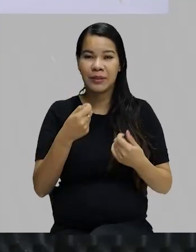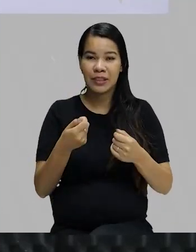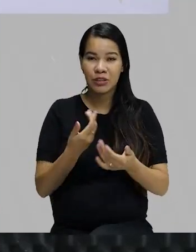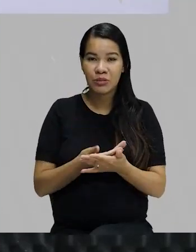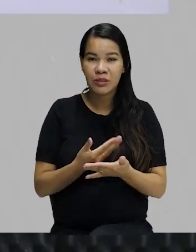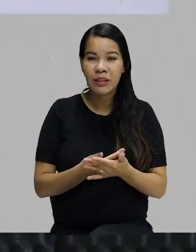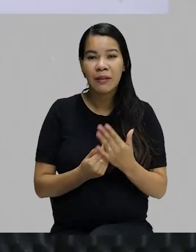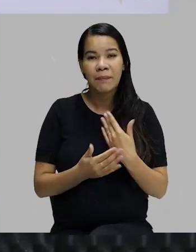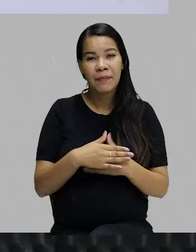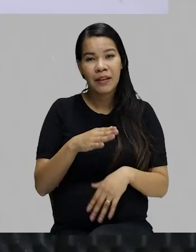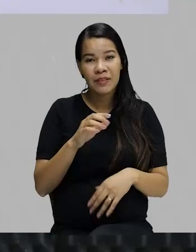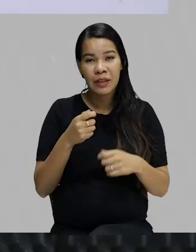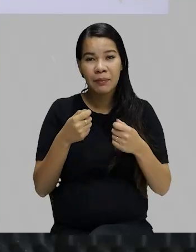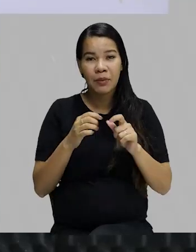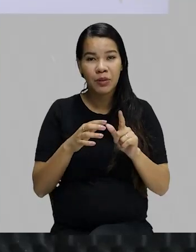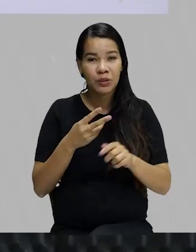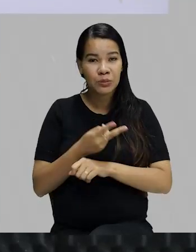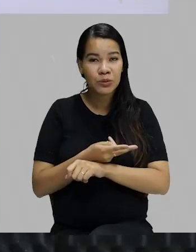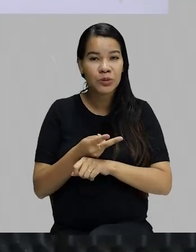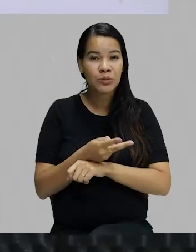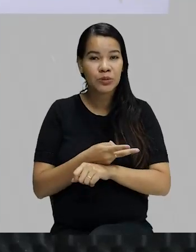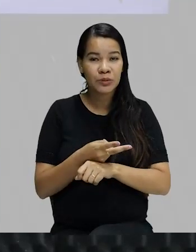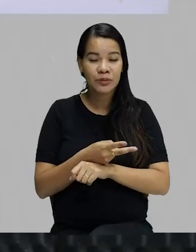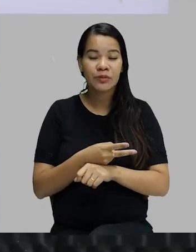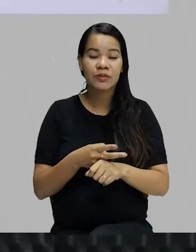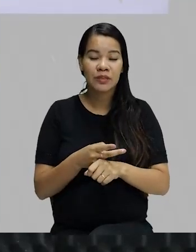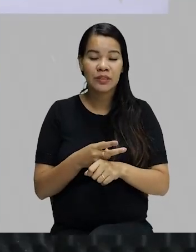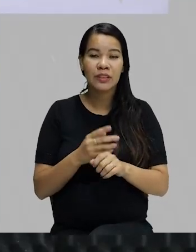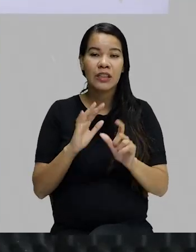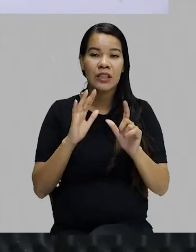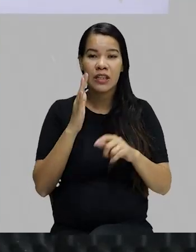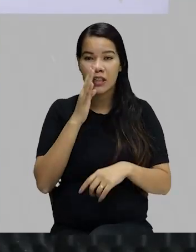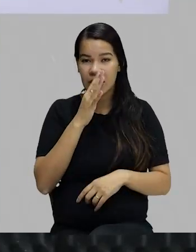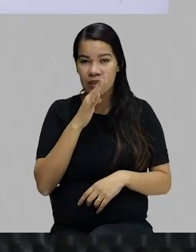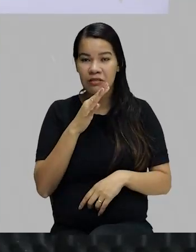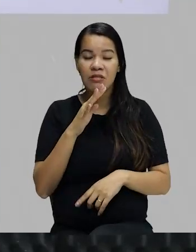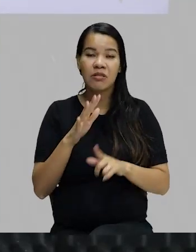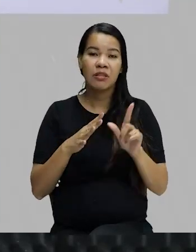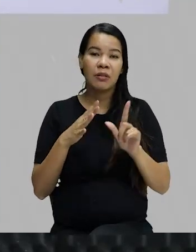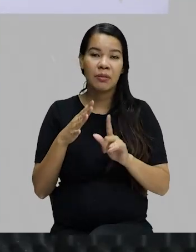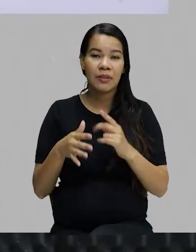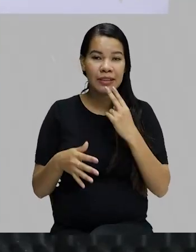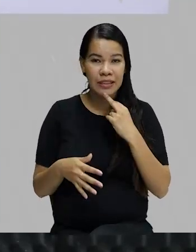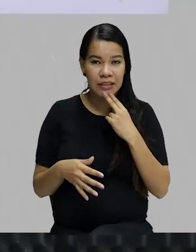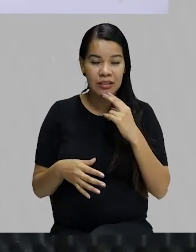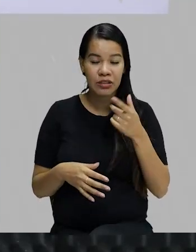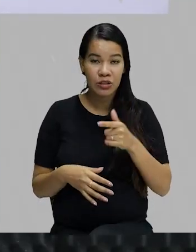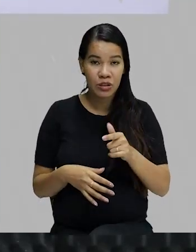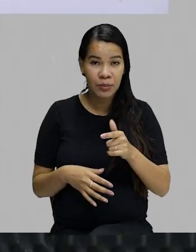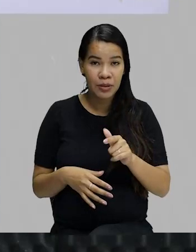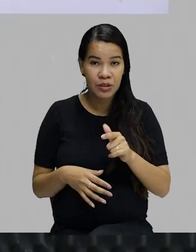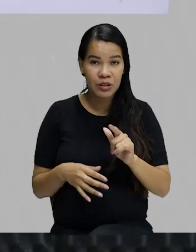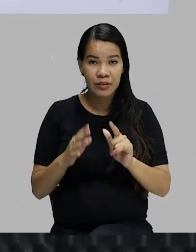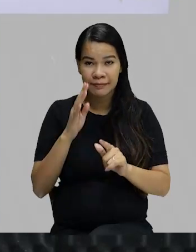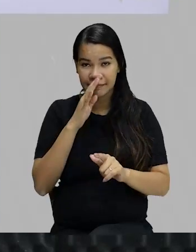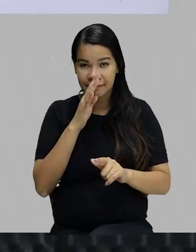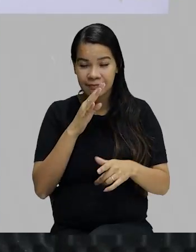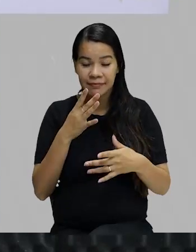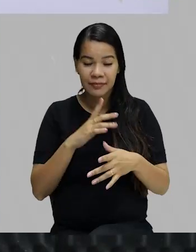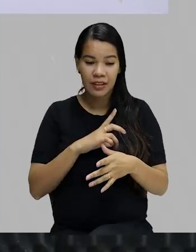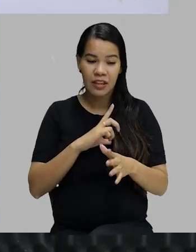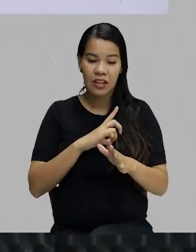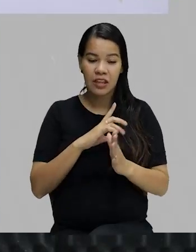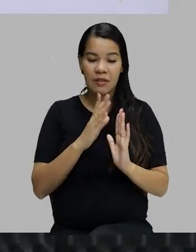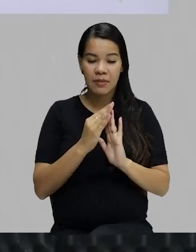conseguiu atingir o que você queria, você corre lá e revisa a aula. Também tem apostilhas,